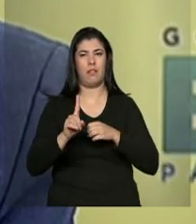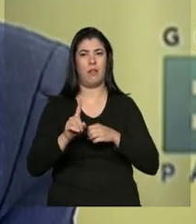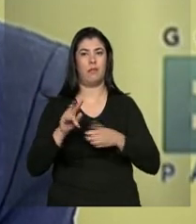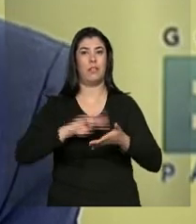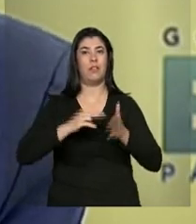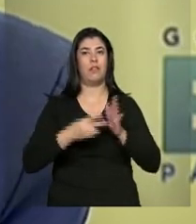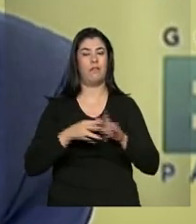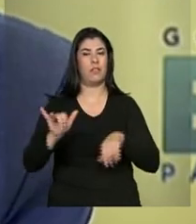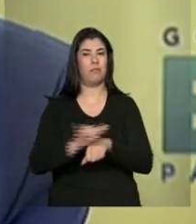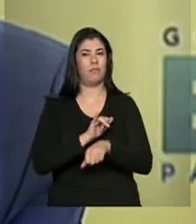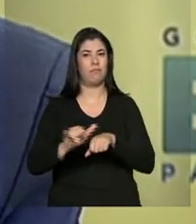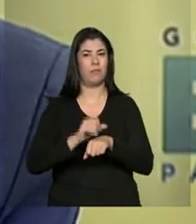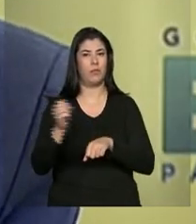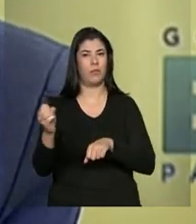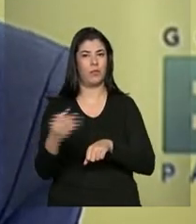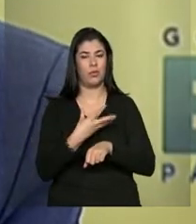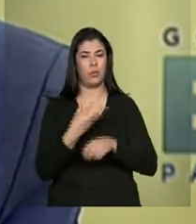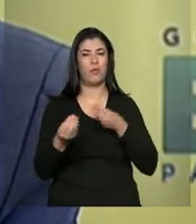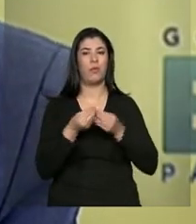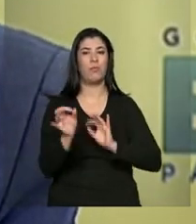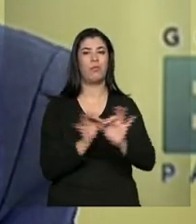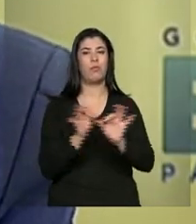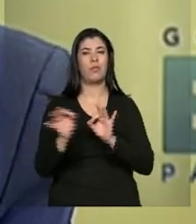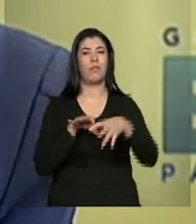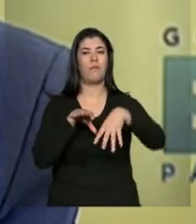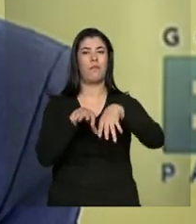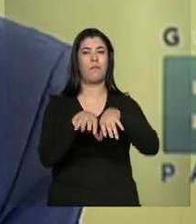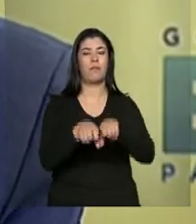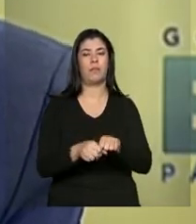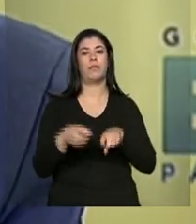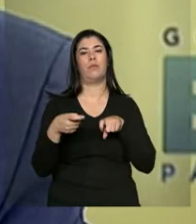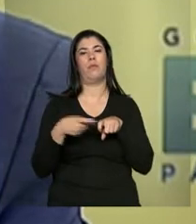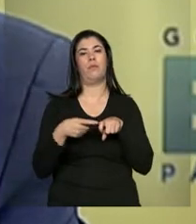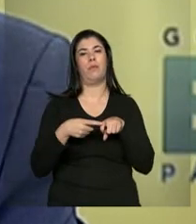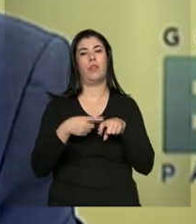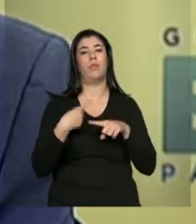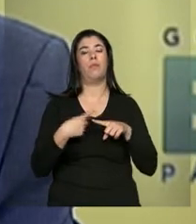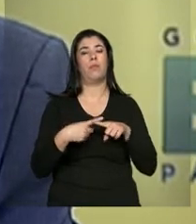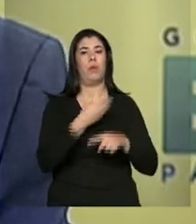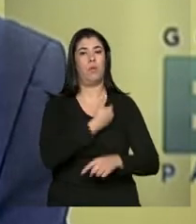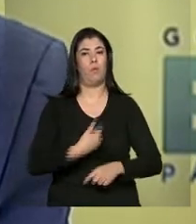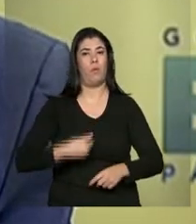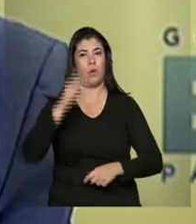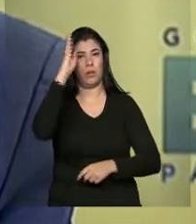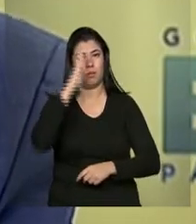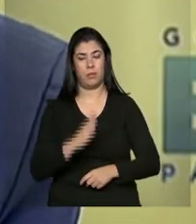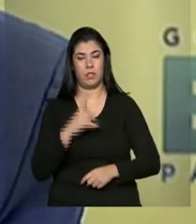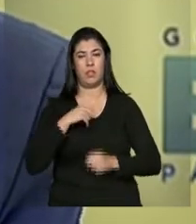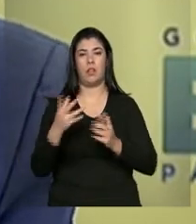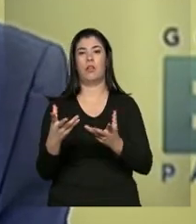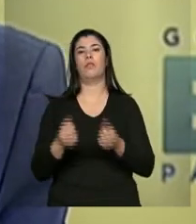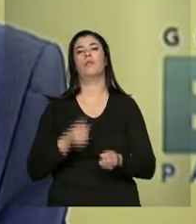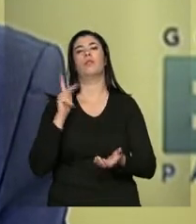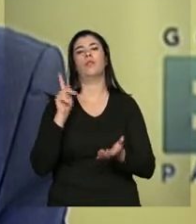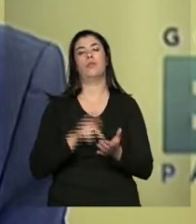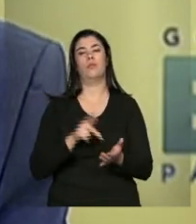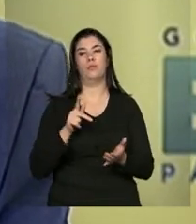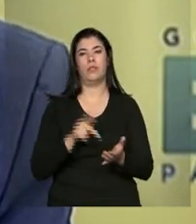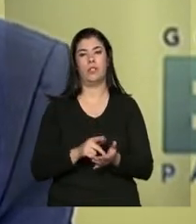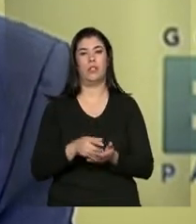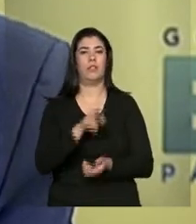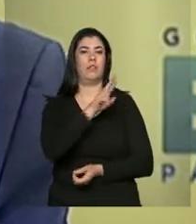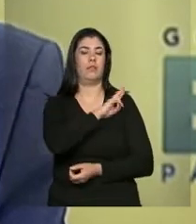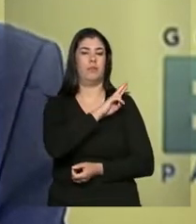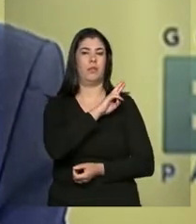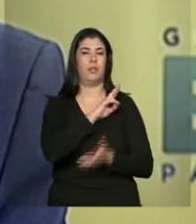da formação médica no Brasil. É o Estado brasileiro assumindo definitivamente a